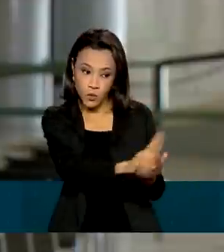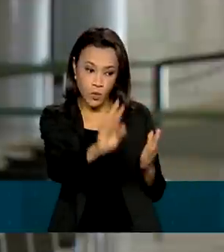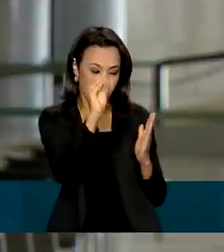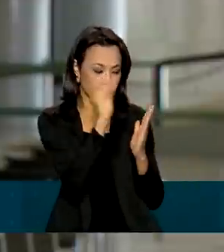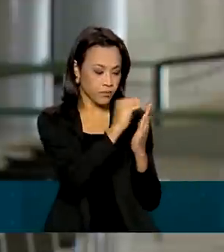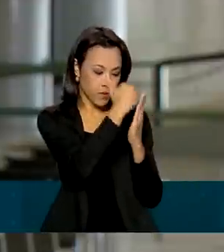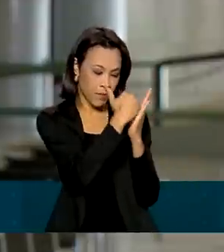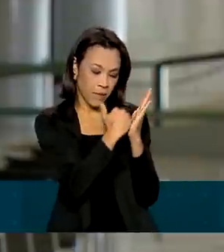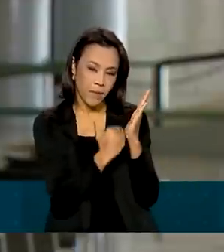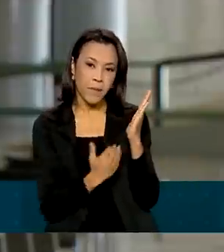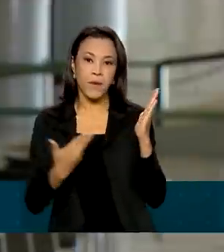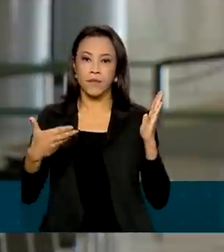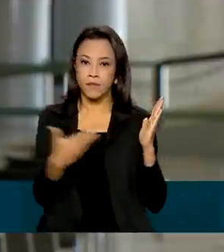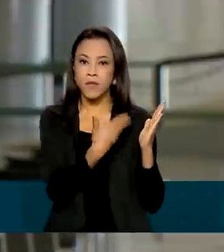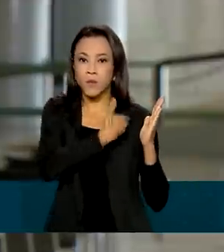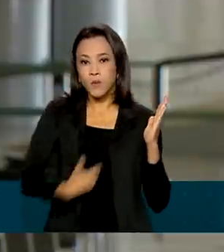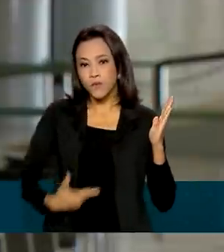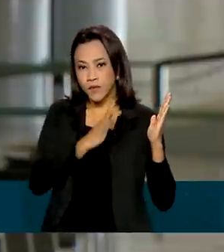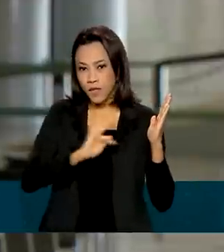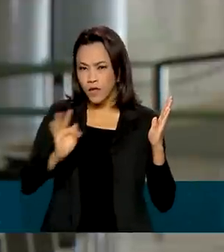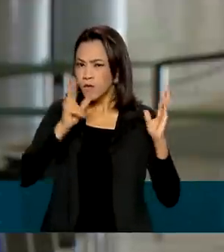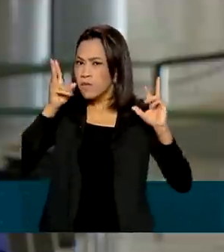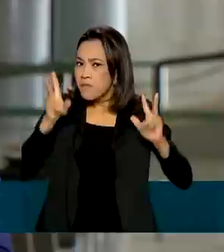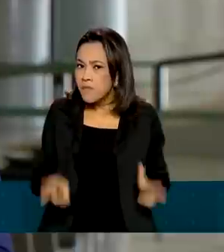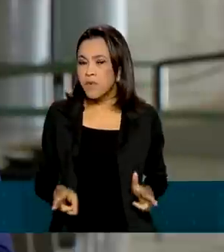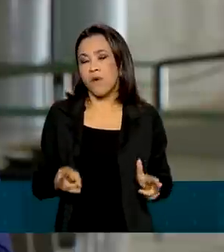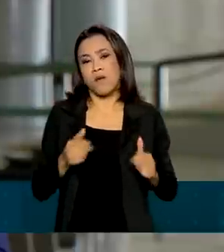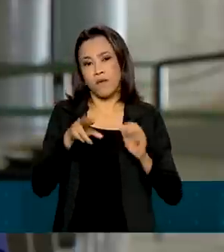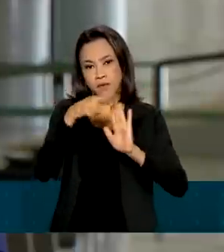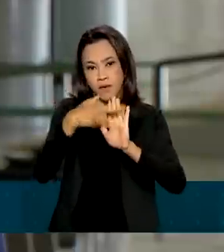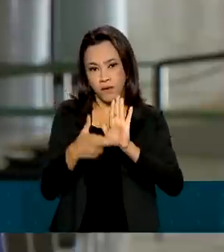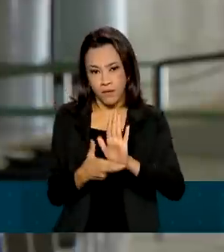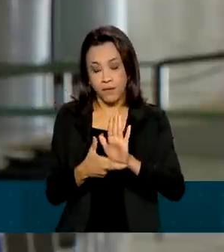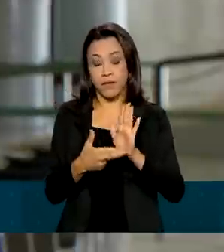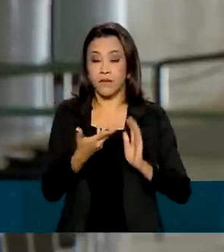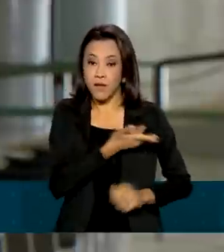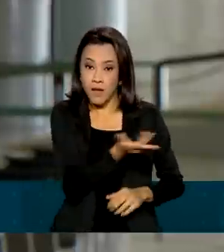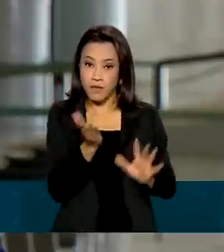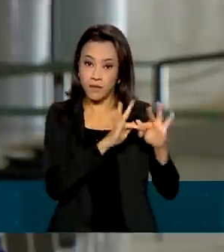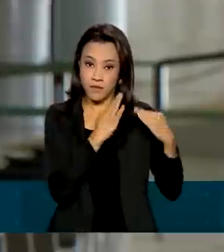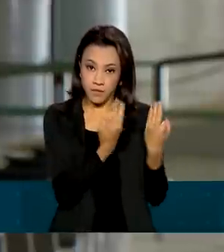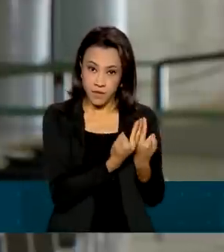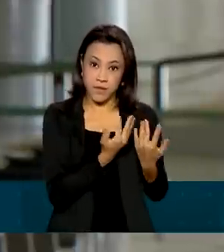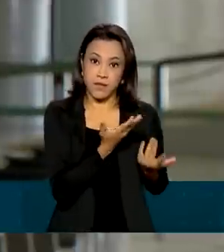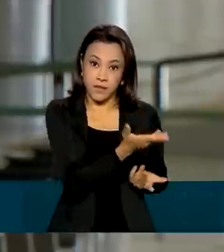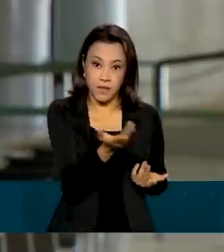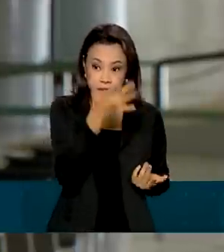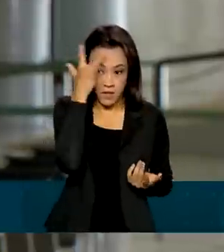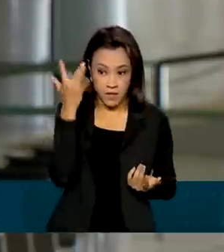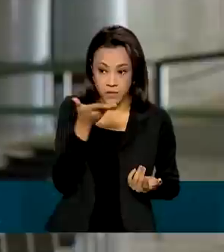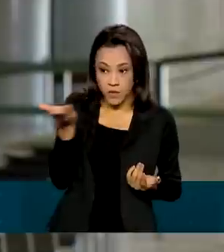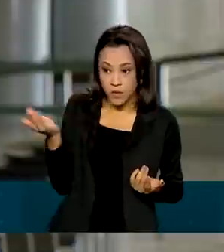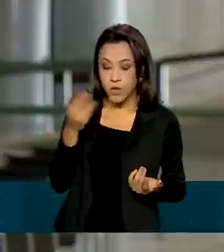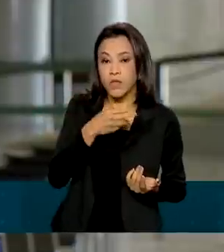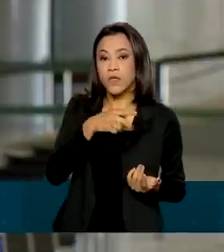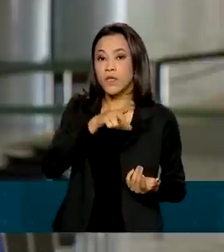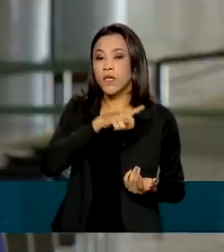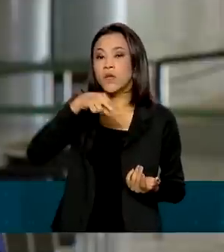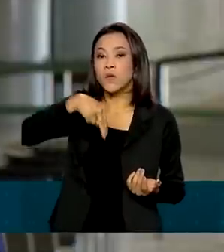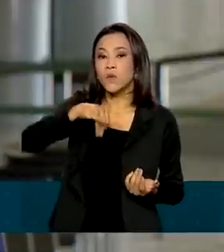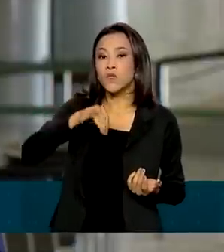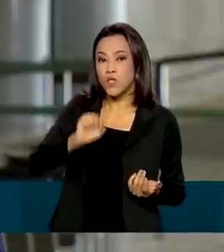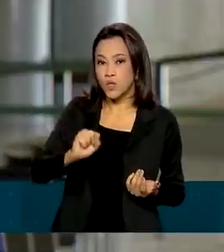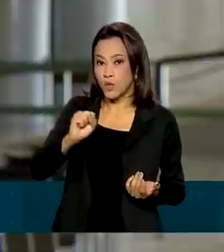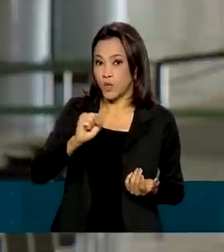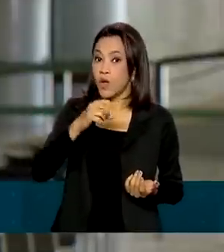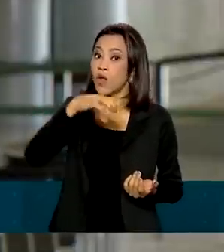e segue o mesmo cronograma do Auxílio Brasil. Isso quer dizer que as famílias que os beneficiários com o NIS-Final 9 recebem o